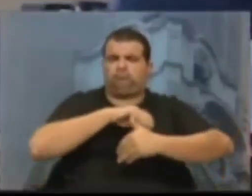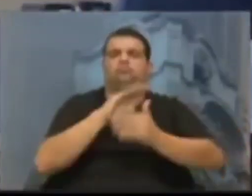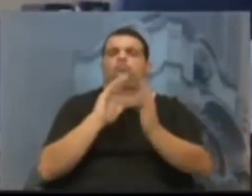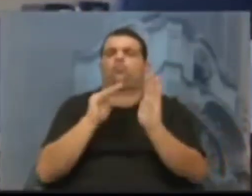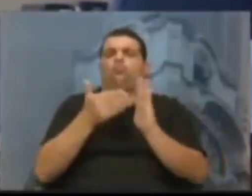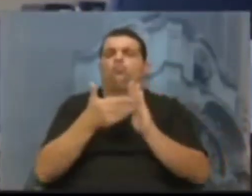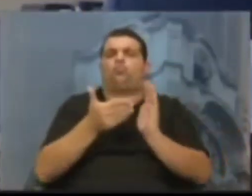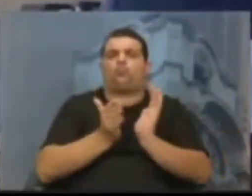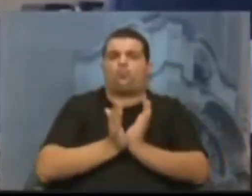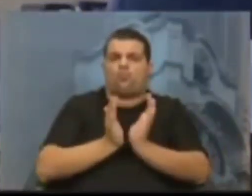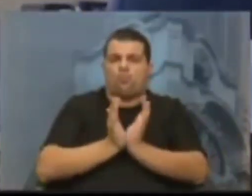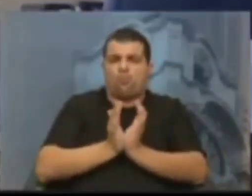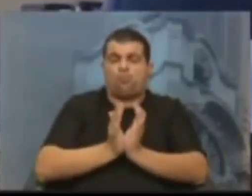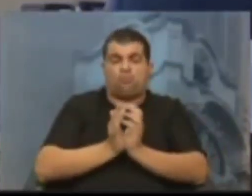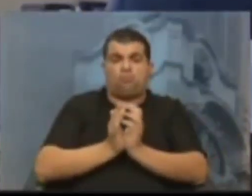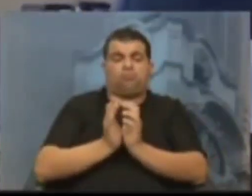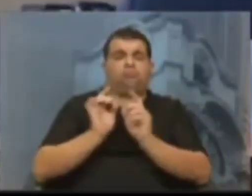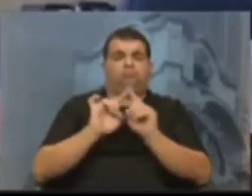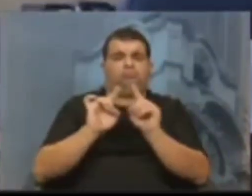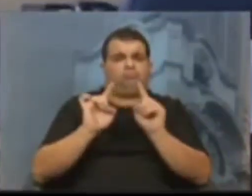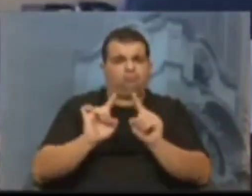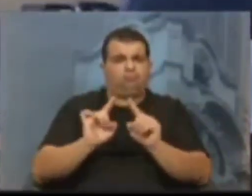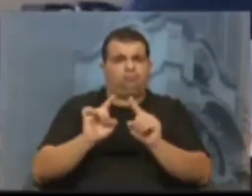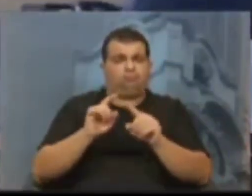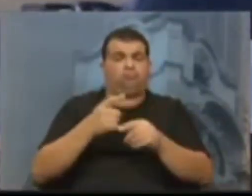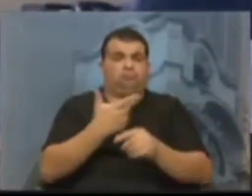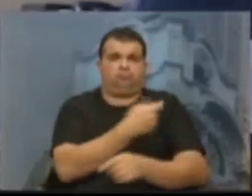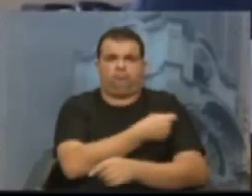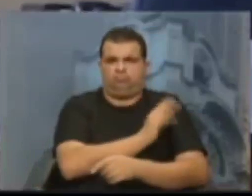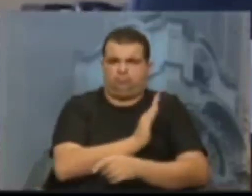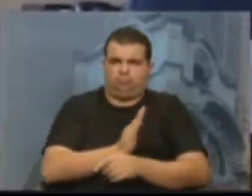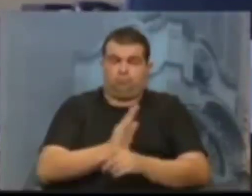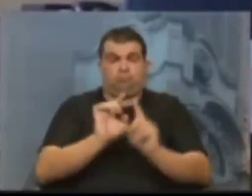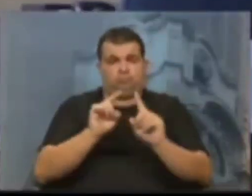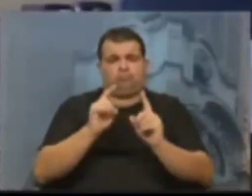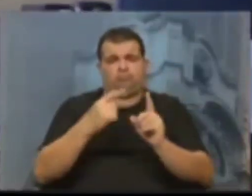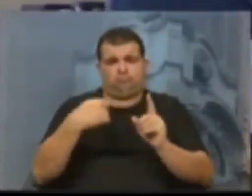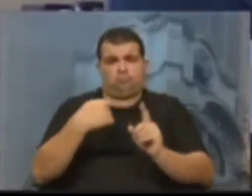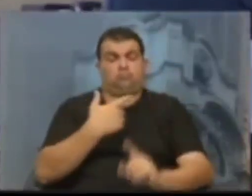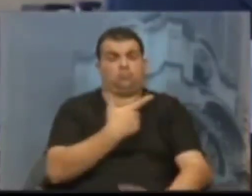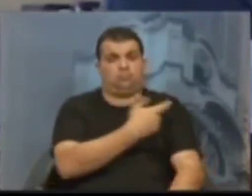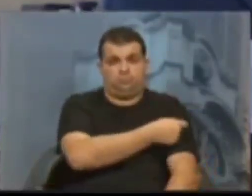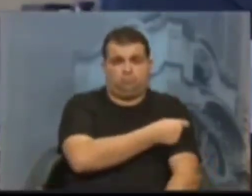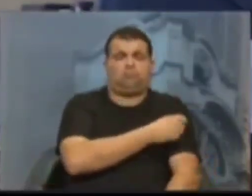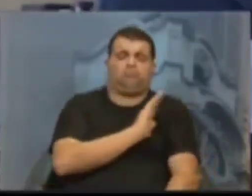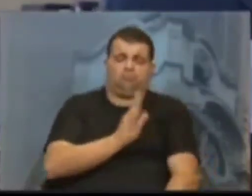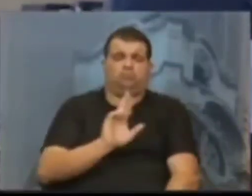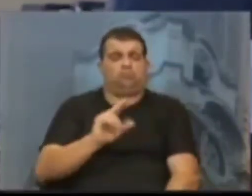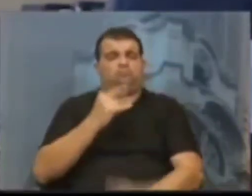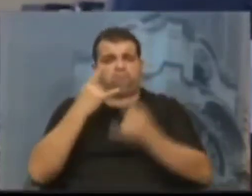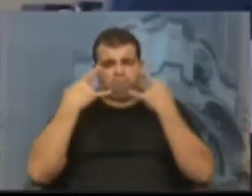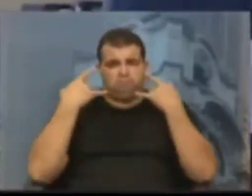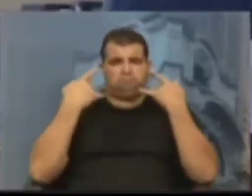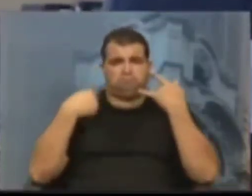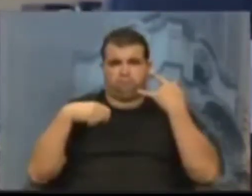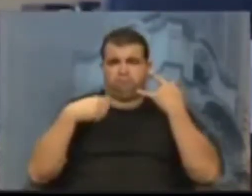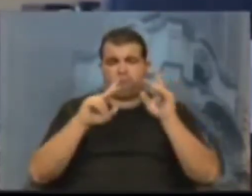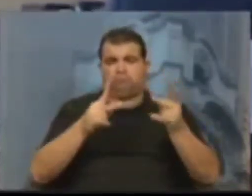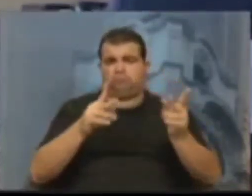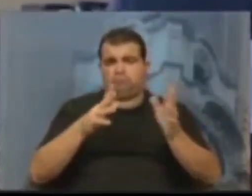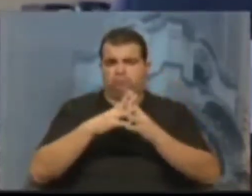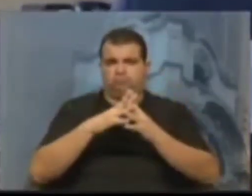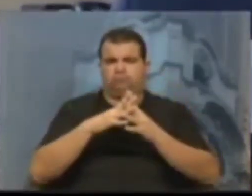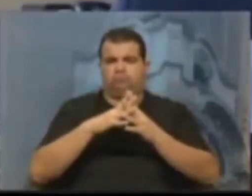equipe esteja vacinada. Mas, mesmo com vacinação, vai ser necessário o uso de máscaras. E a Procempa desenvolveu o